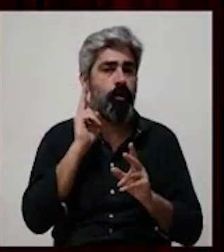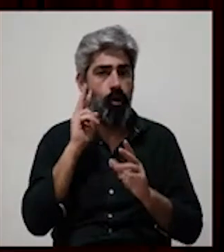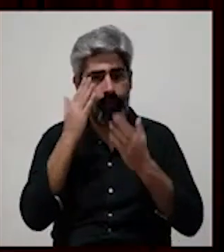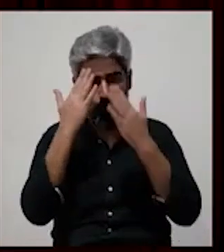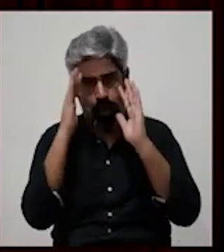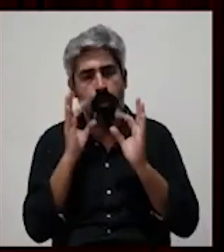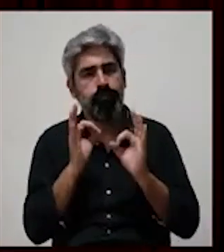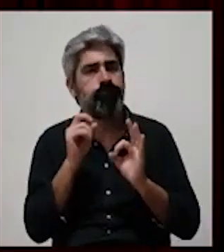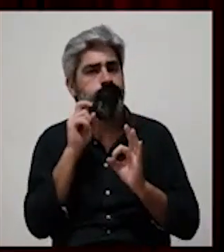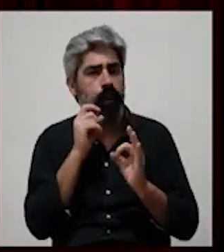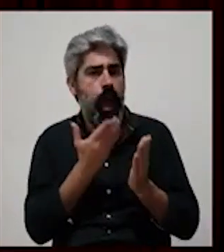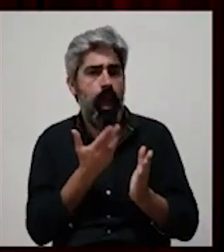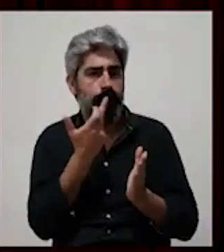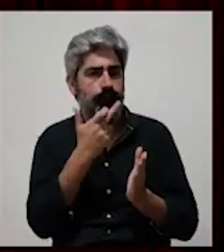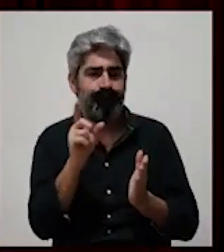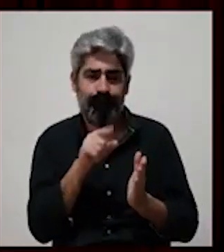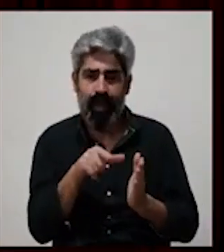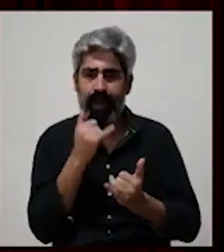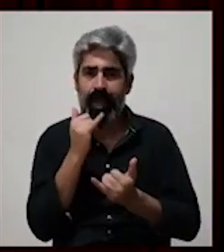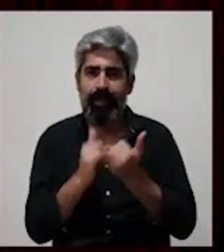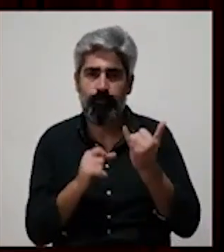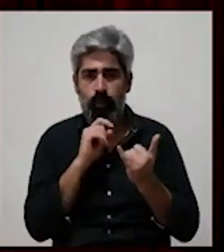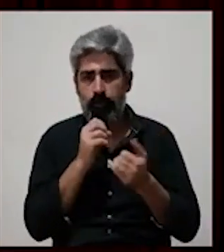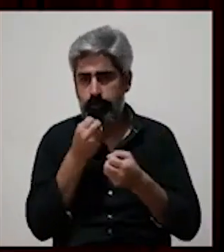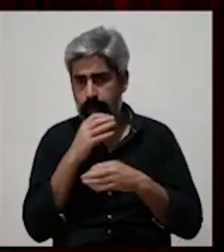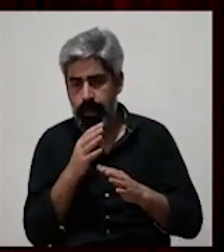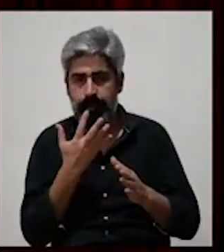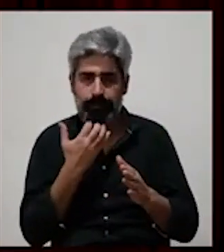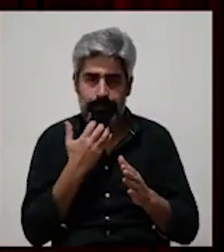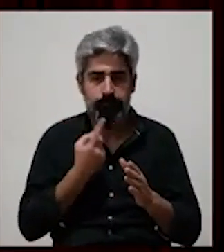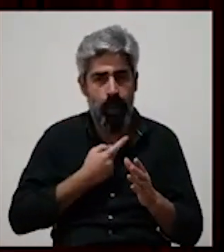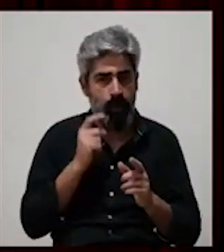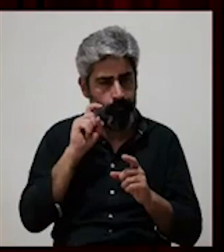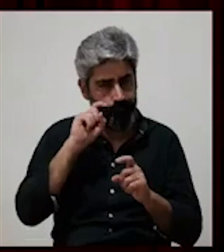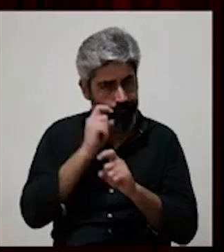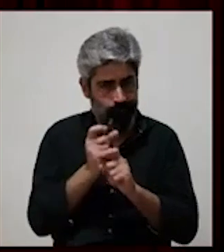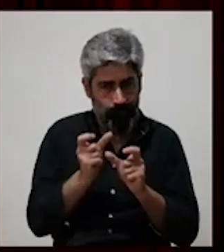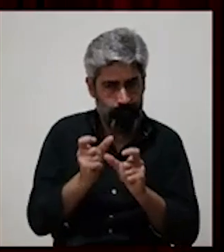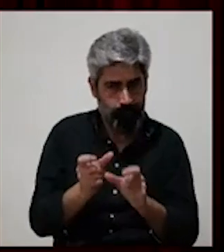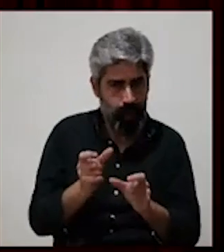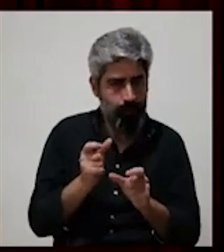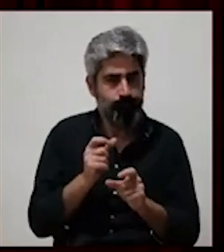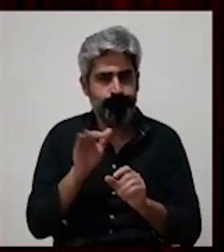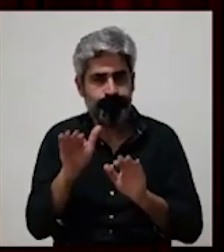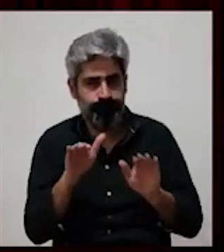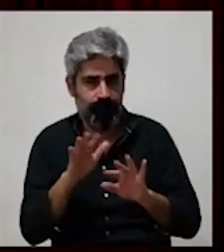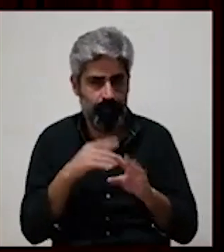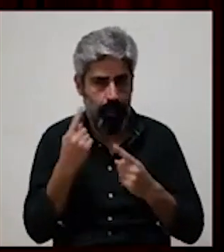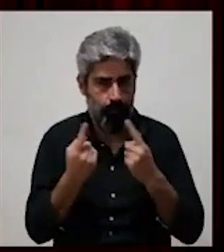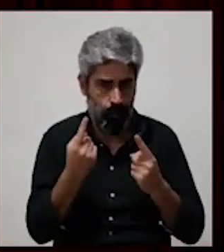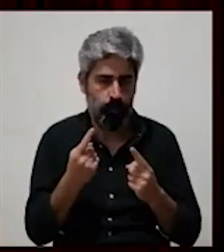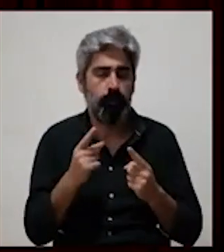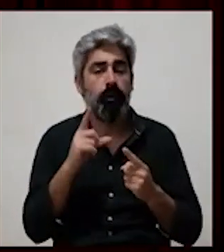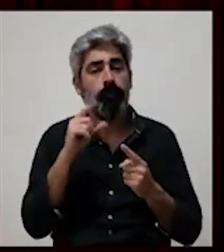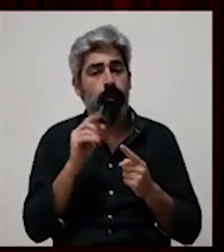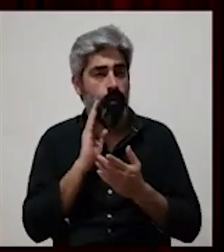Eles estão constantemente sob ameaça pelo que devemos permanecer vigilantes e atuantes. Por fim,